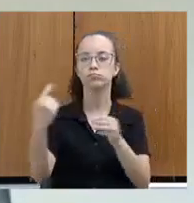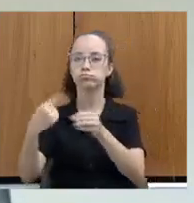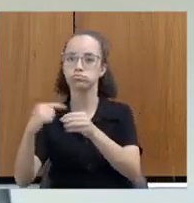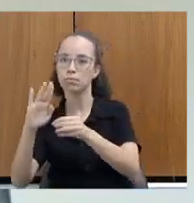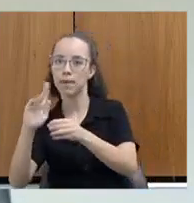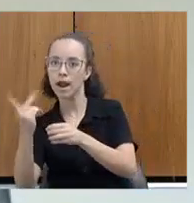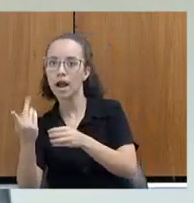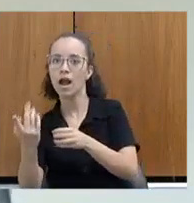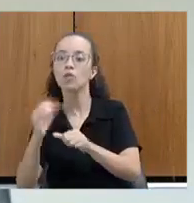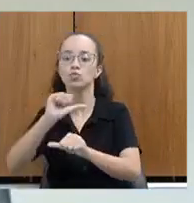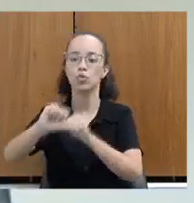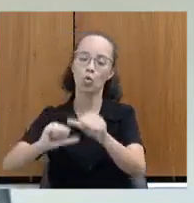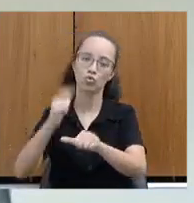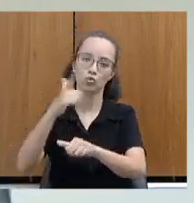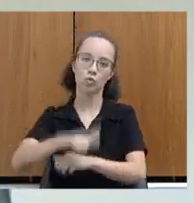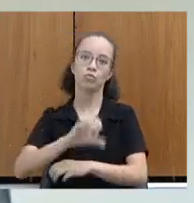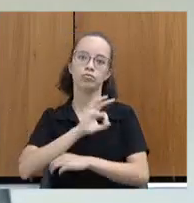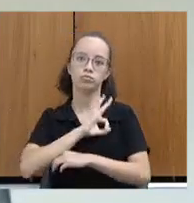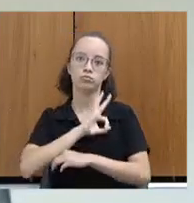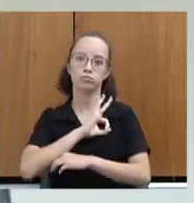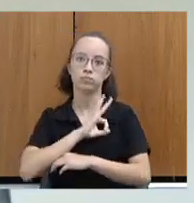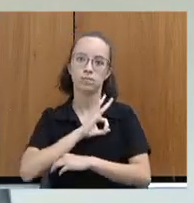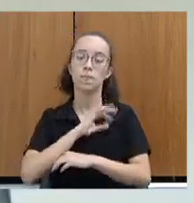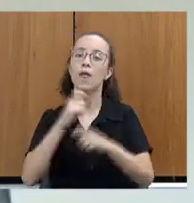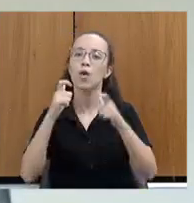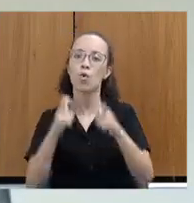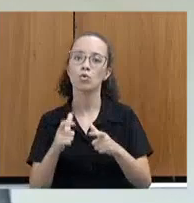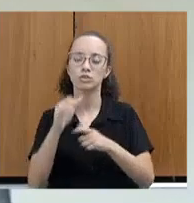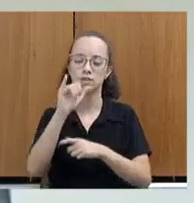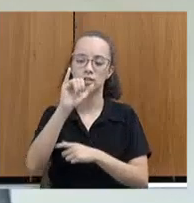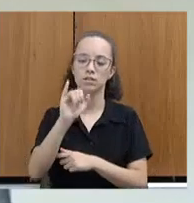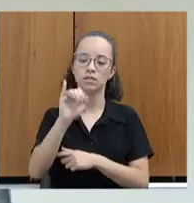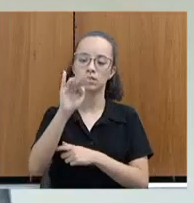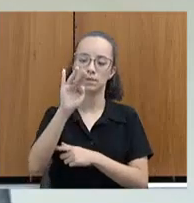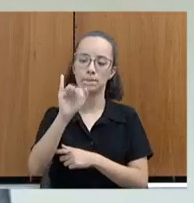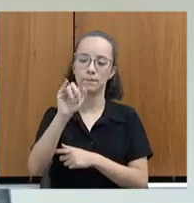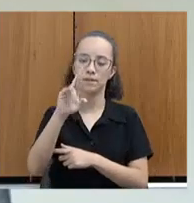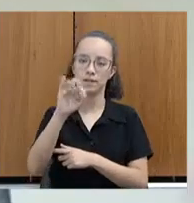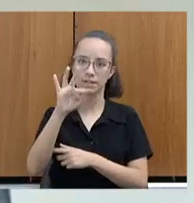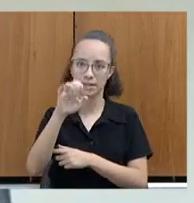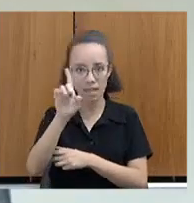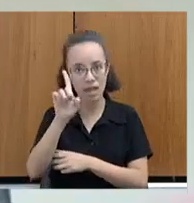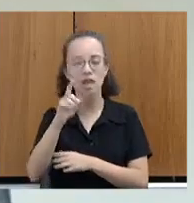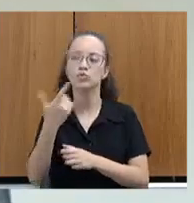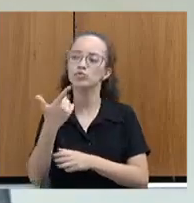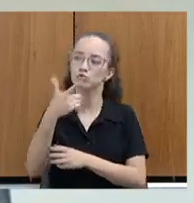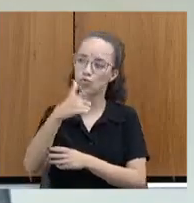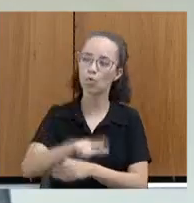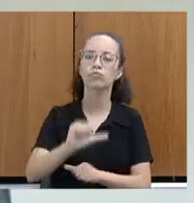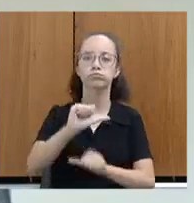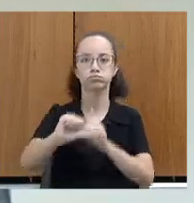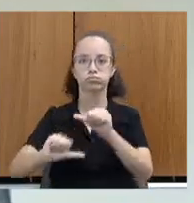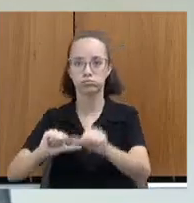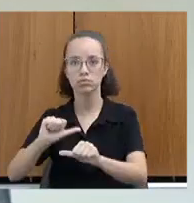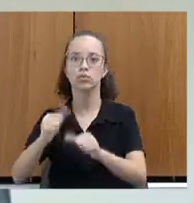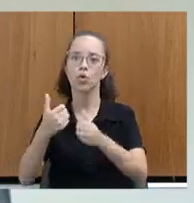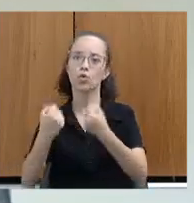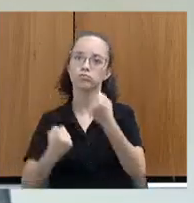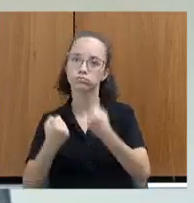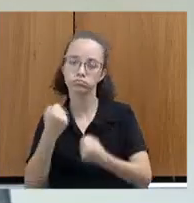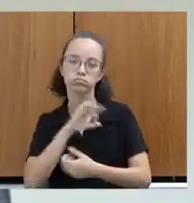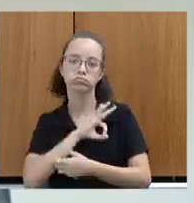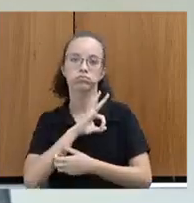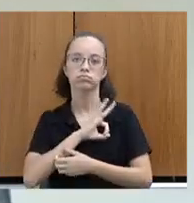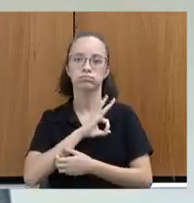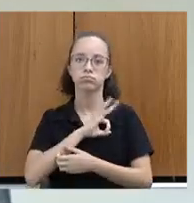policiais ocorreu em Birité e também houve troca novamente de viatura. Então, essa última troca